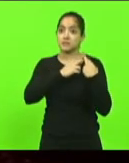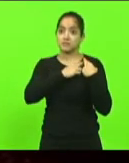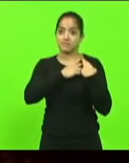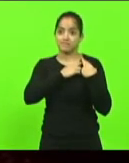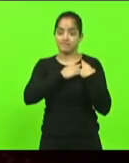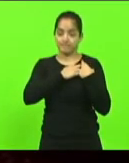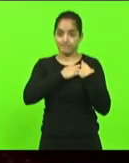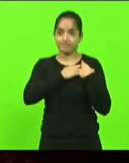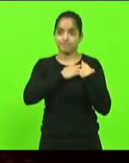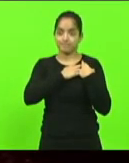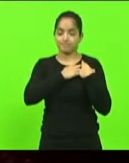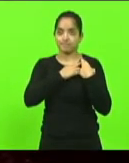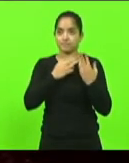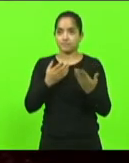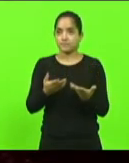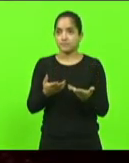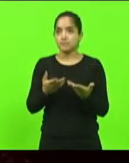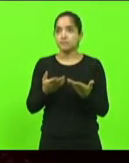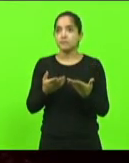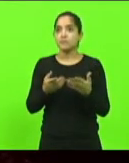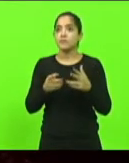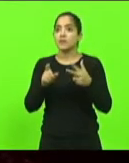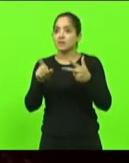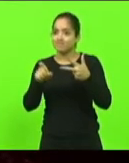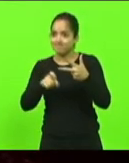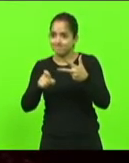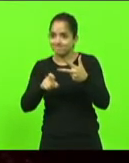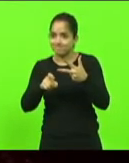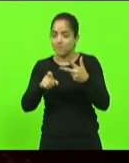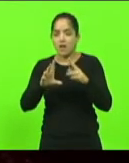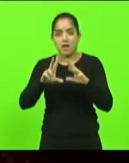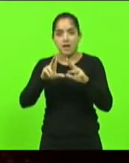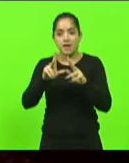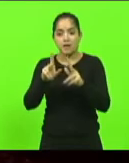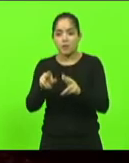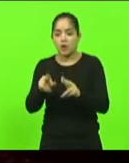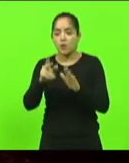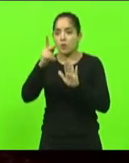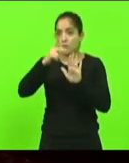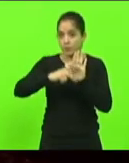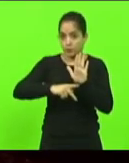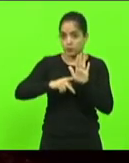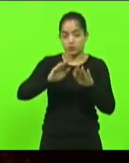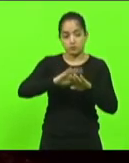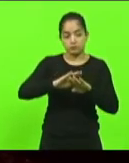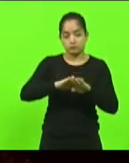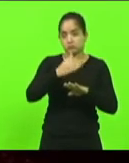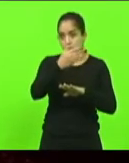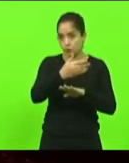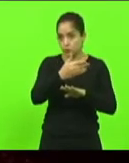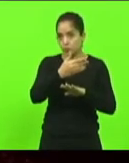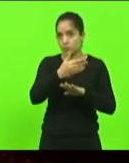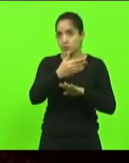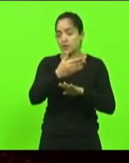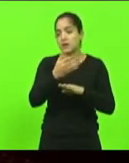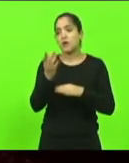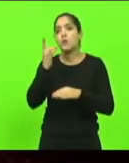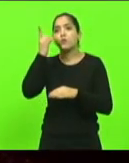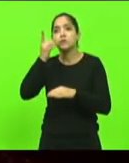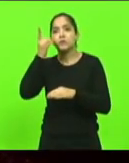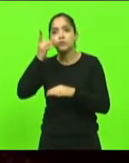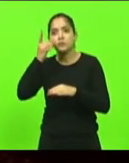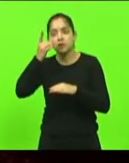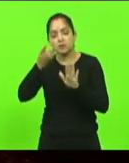Poder Executivo. É o mesmo que num projeto que vem para cá do Poder Executivo, um deputado colocar um